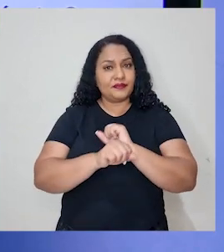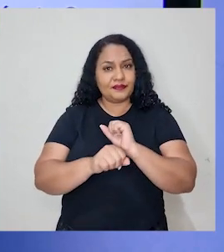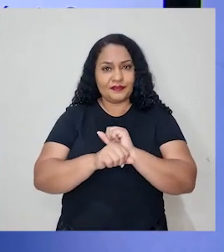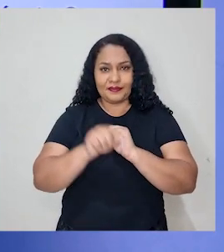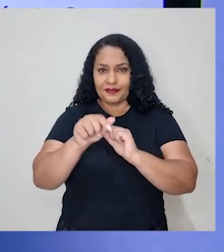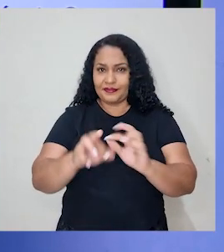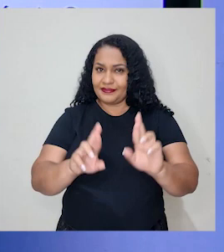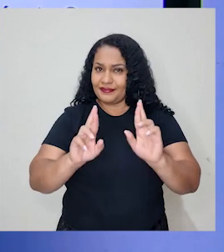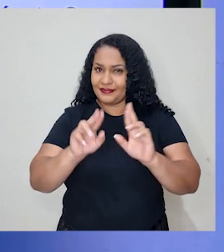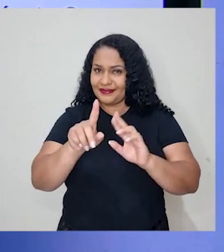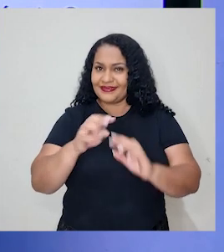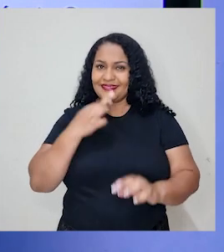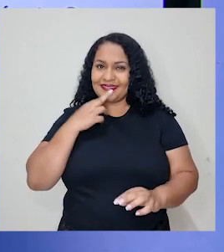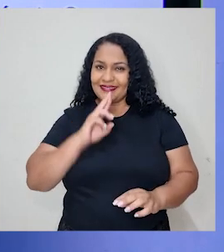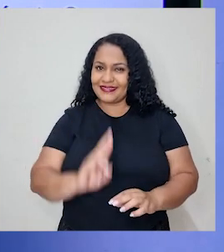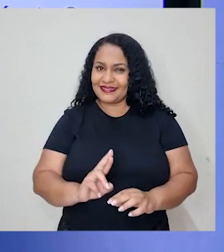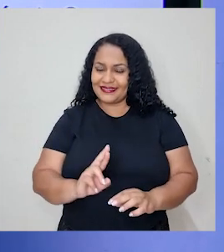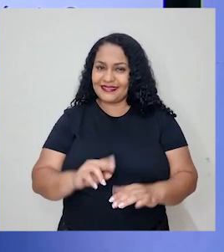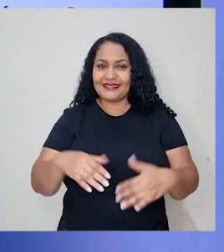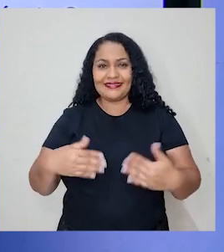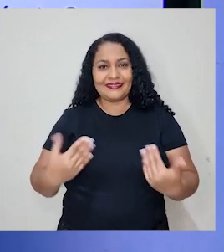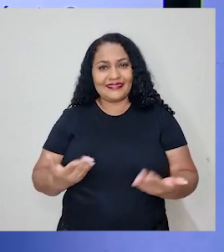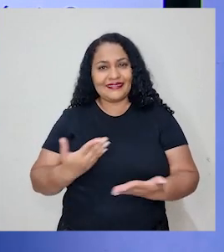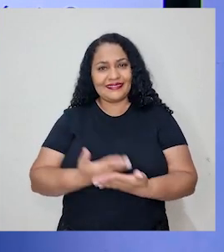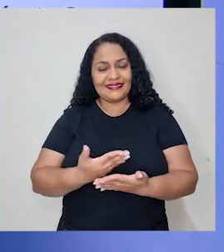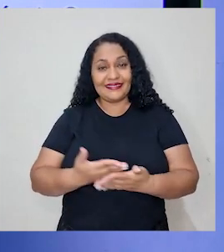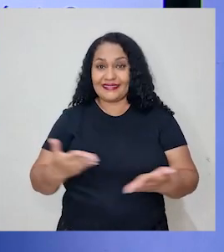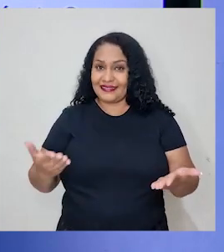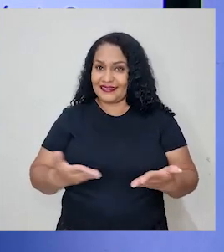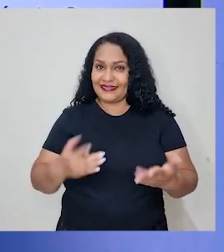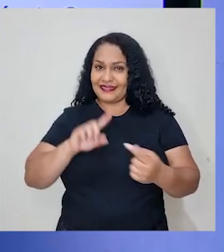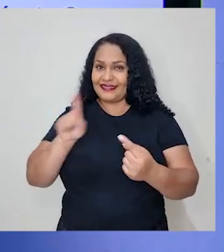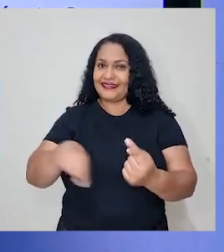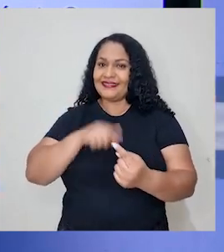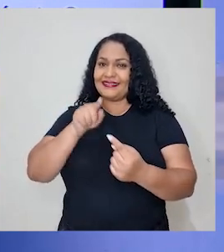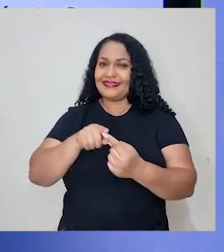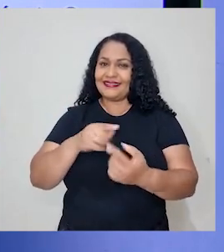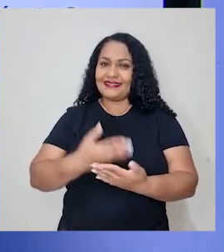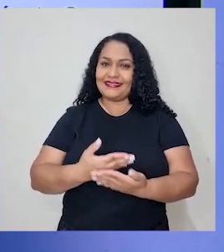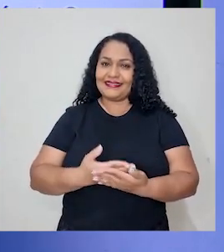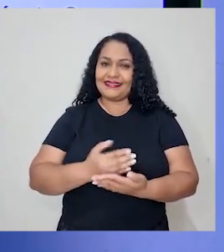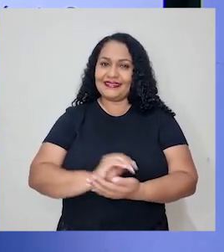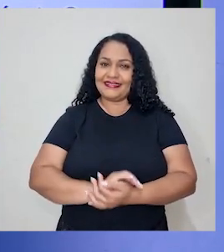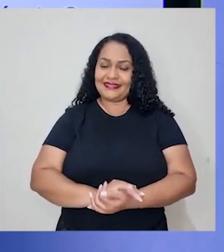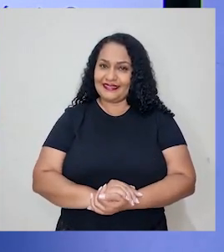esperando pela resolução de vocês. Essa foi a aula de hoje e até a próxima!